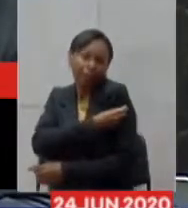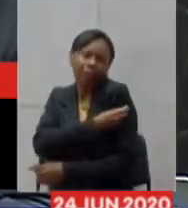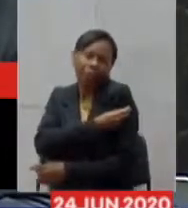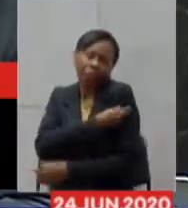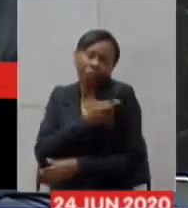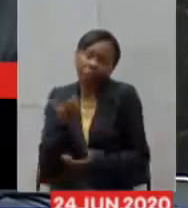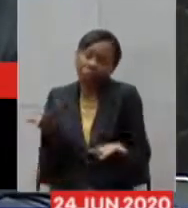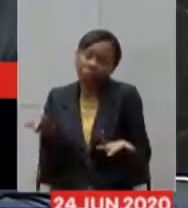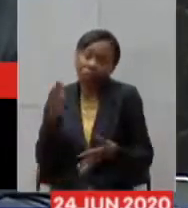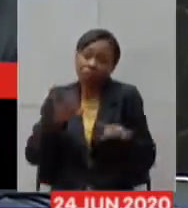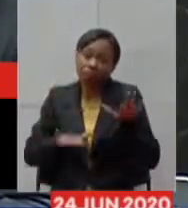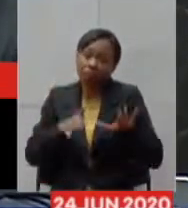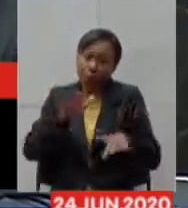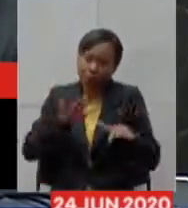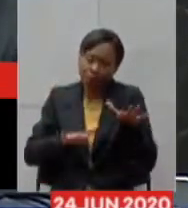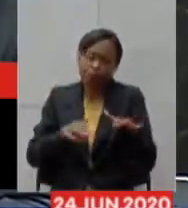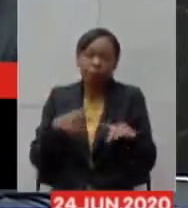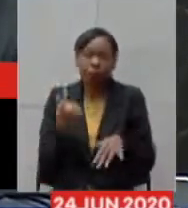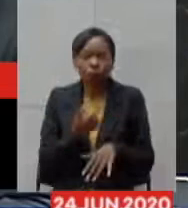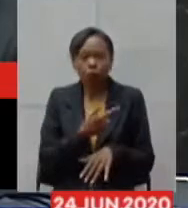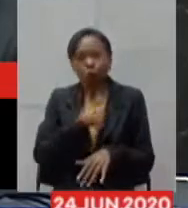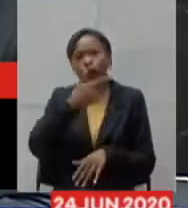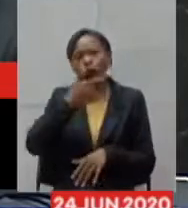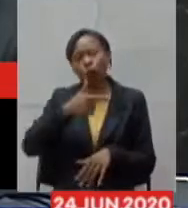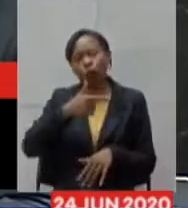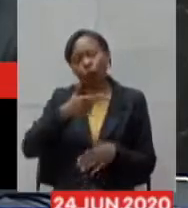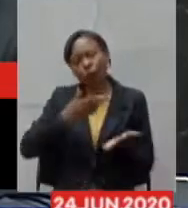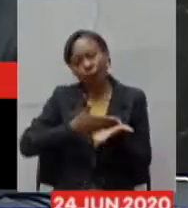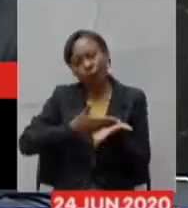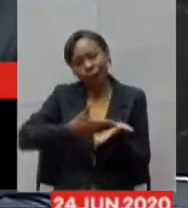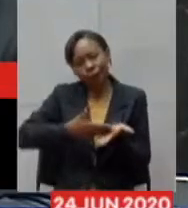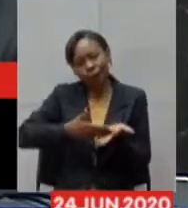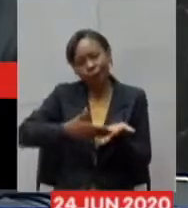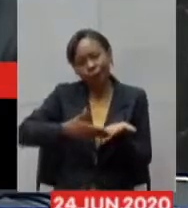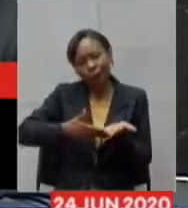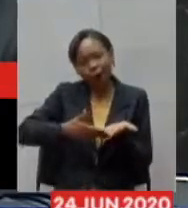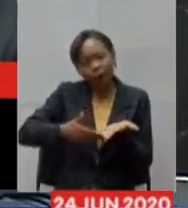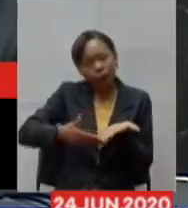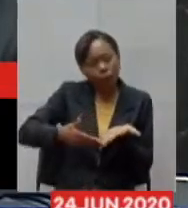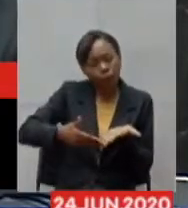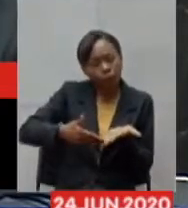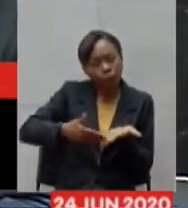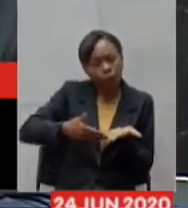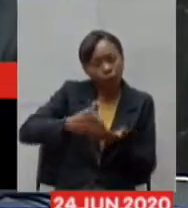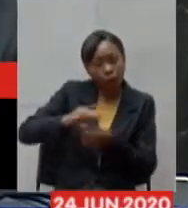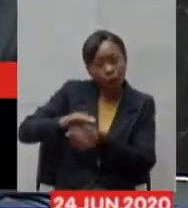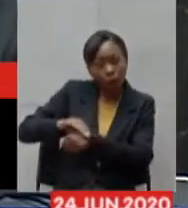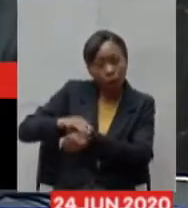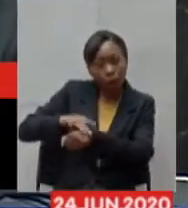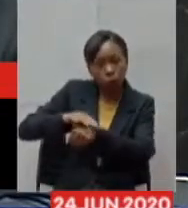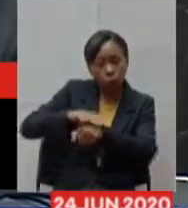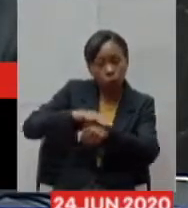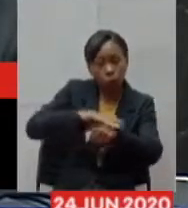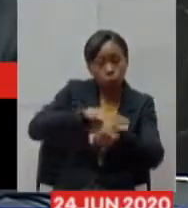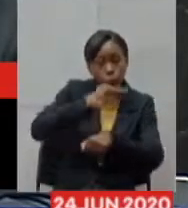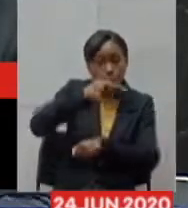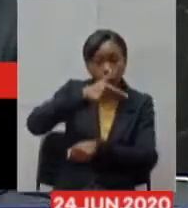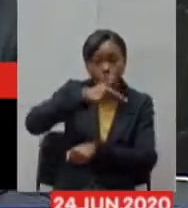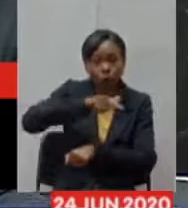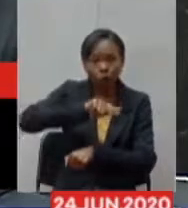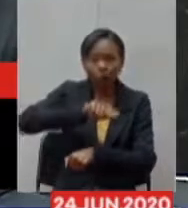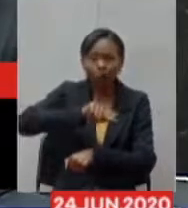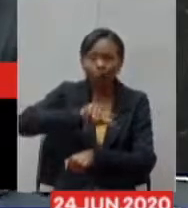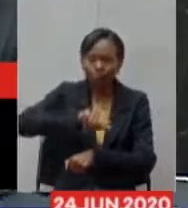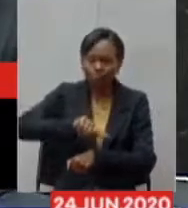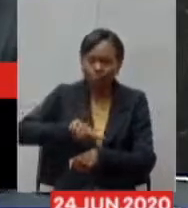então caminhando para uma nova realidade com um número maior de casos diários eu me preocupo muito que eu entendo que